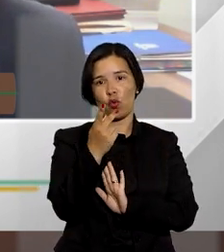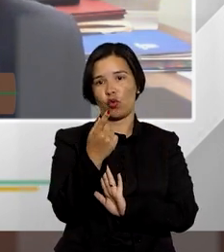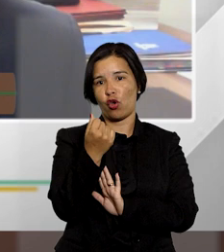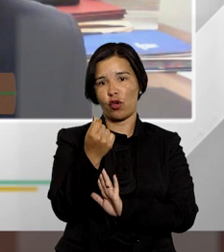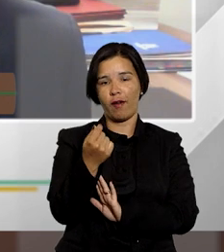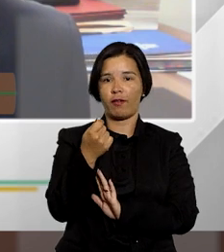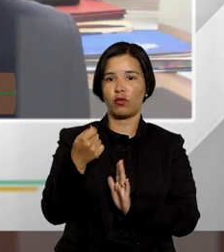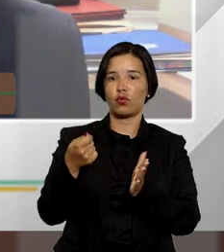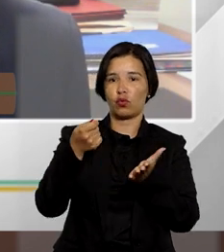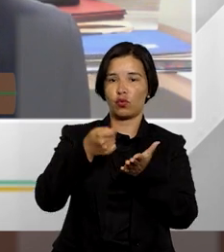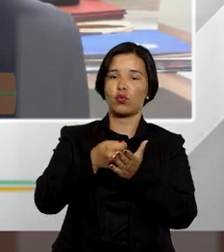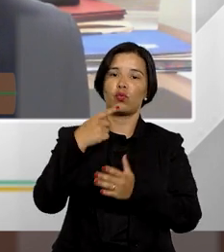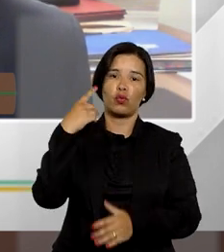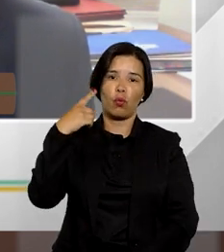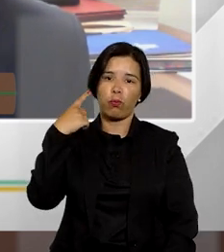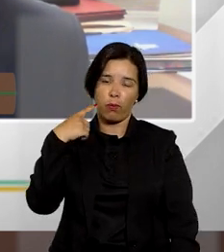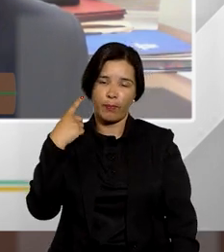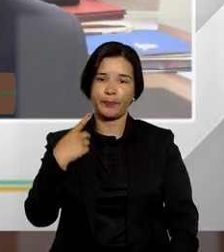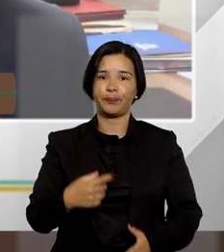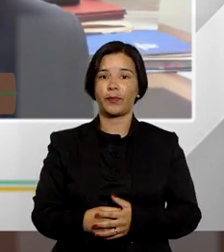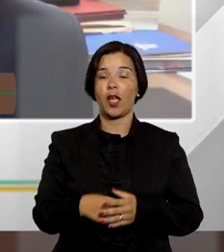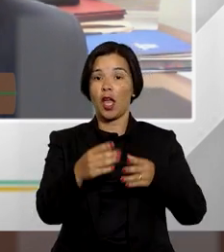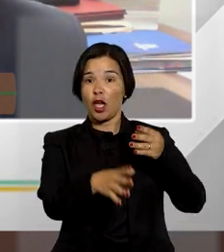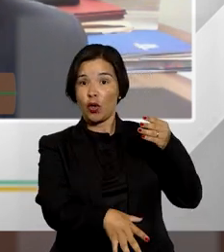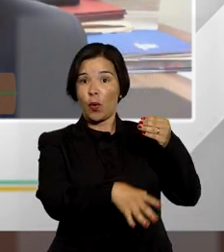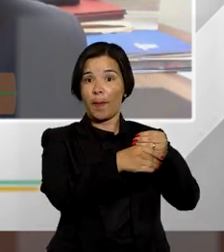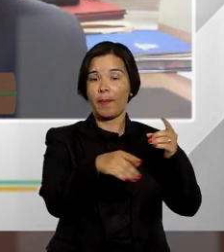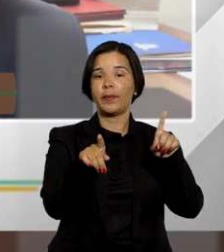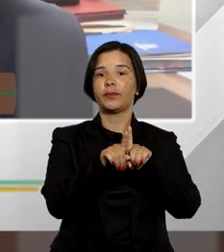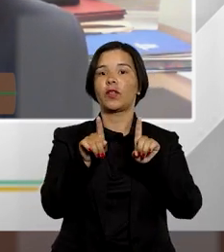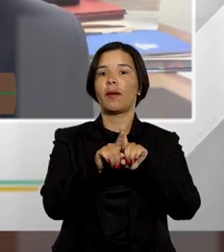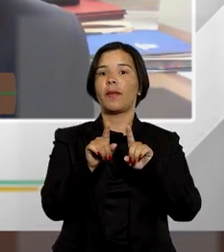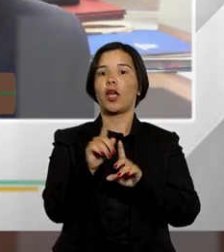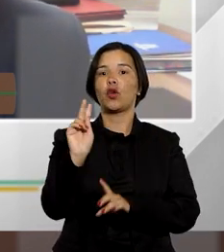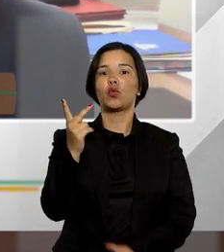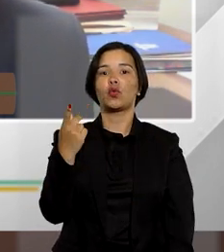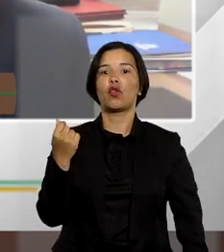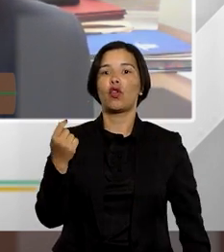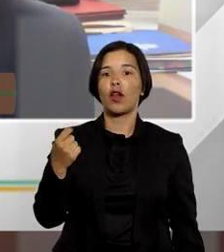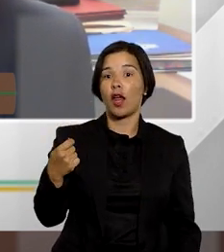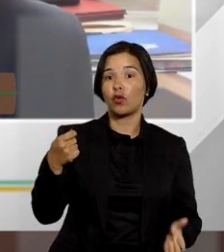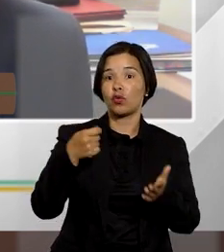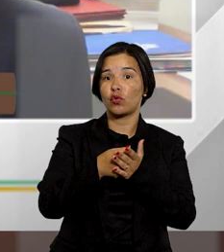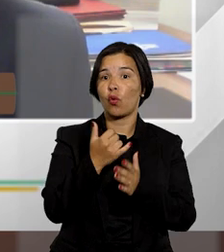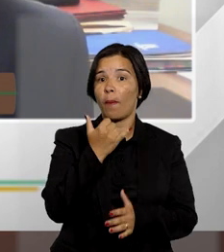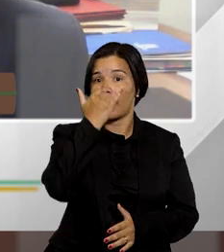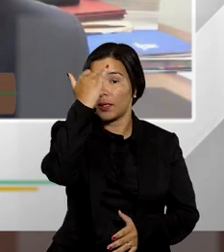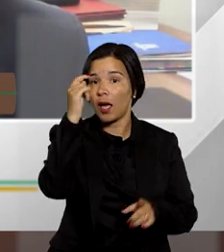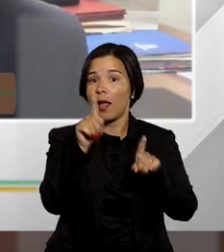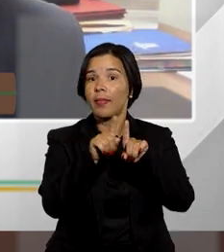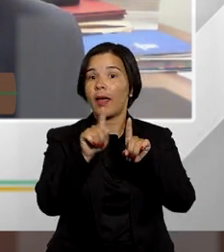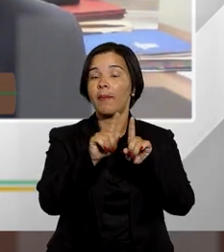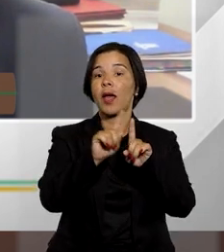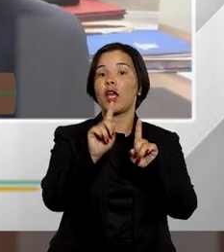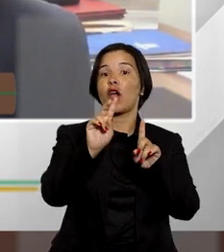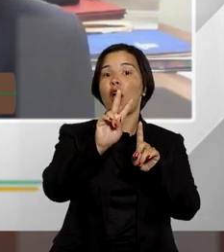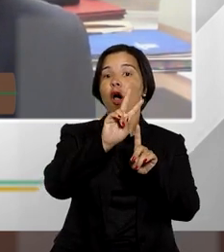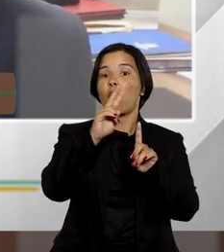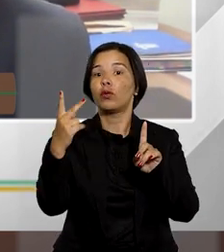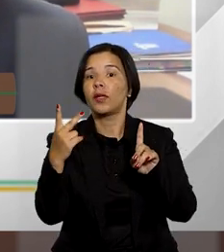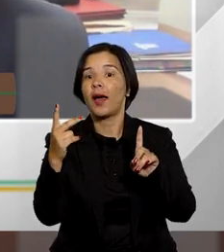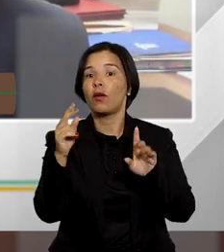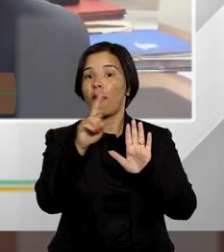honorários sucumbenciais que complementam os honorários sucumbenciais anteriores arbitrados